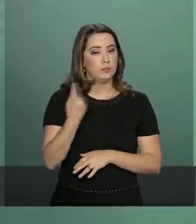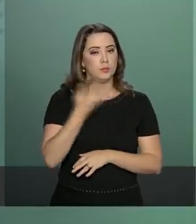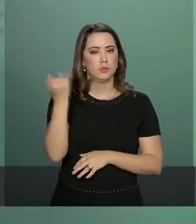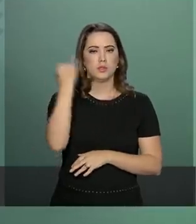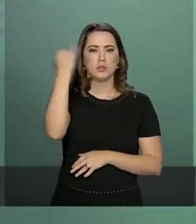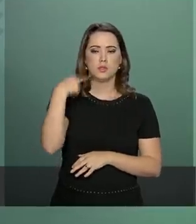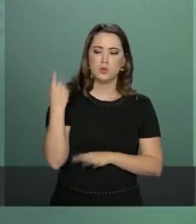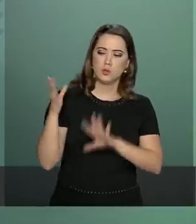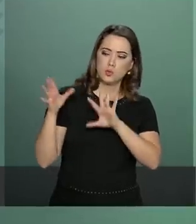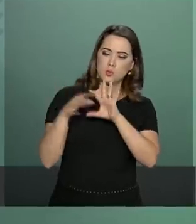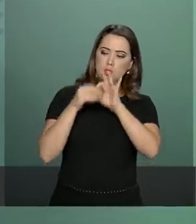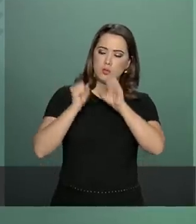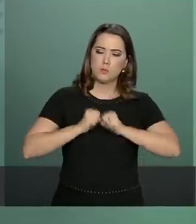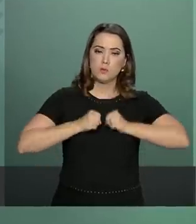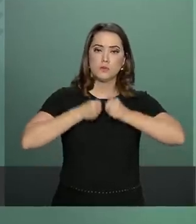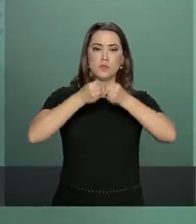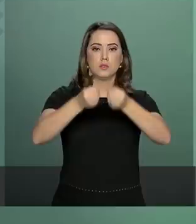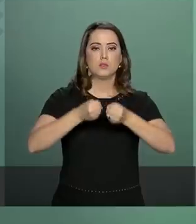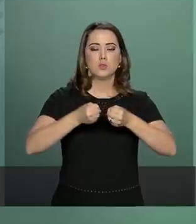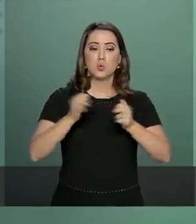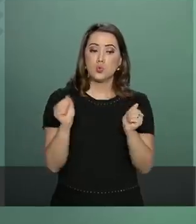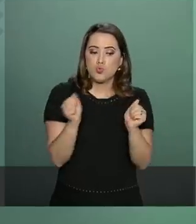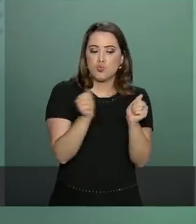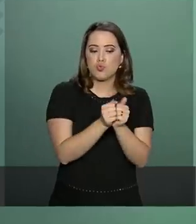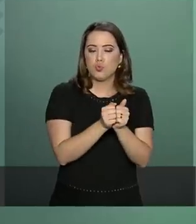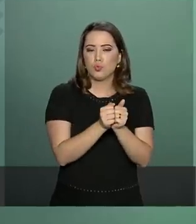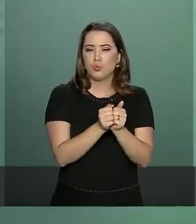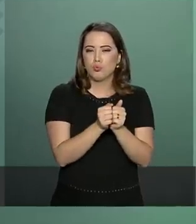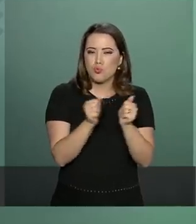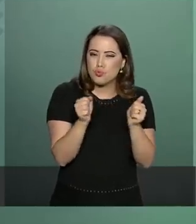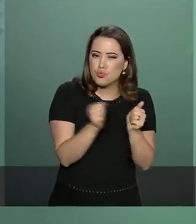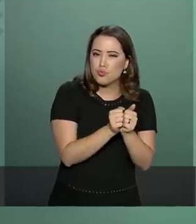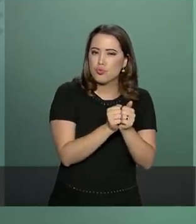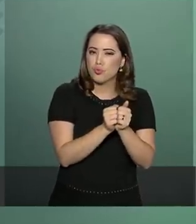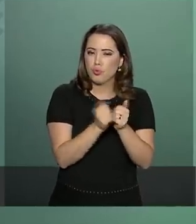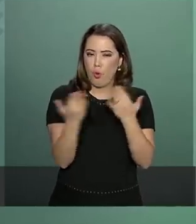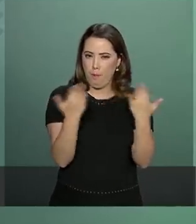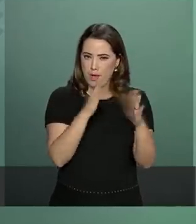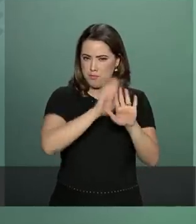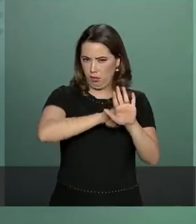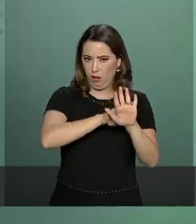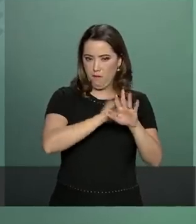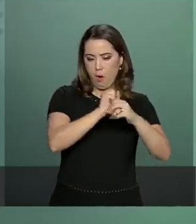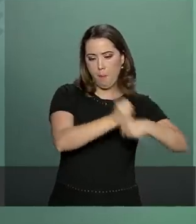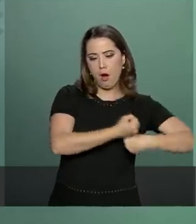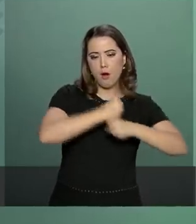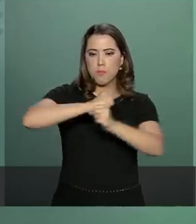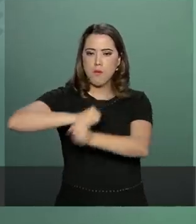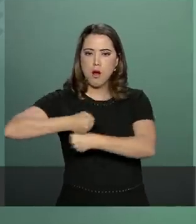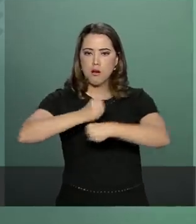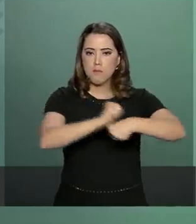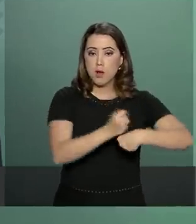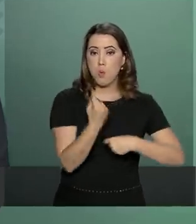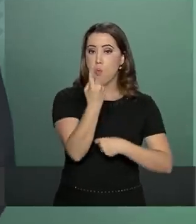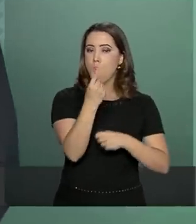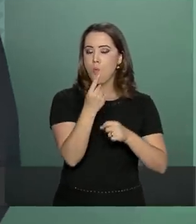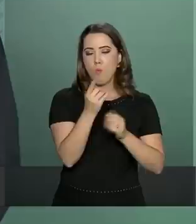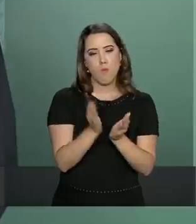somarmos esforços e remarmos juntos nesse barco que é o futuro do nosso país.